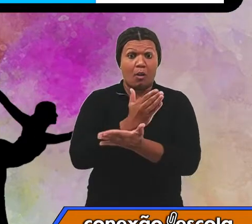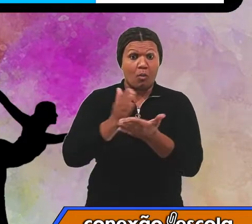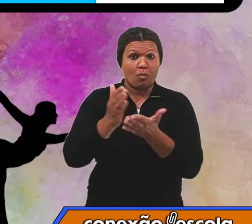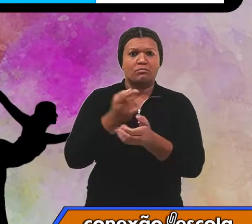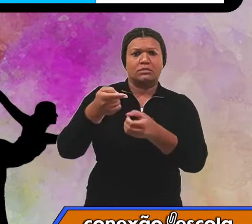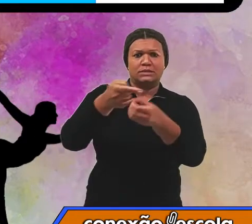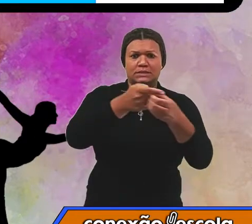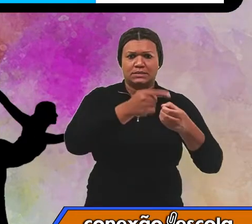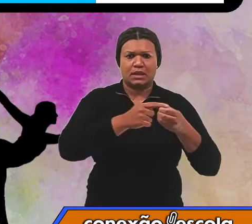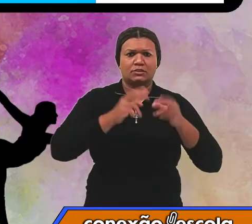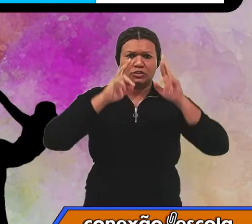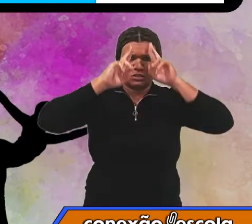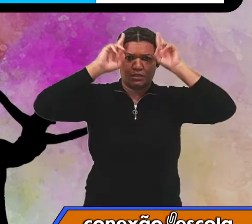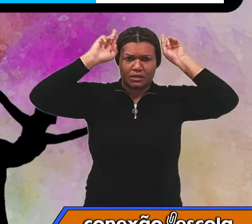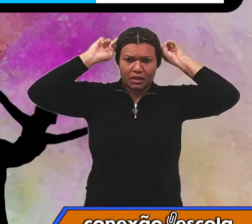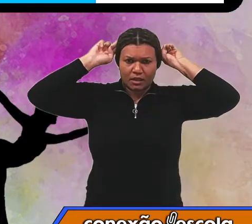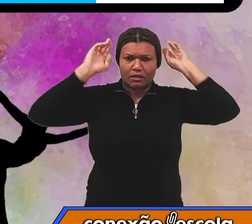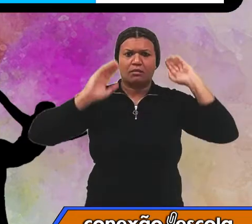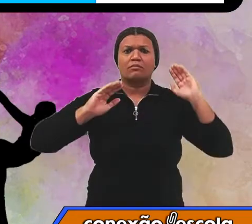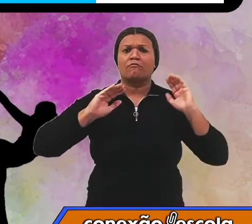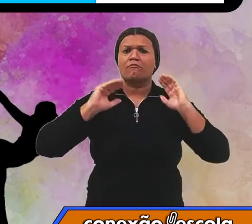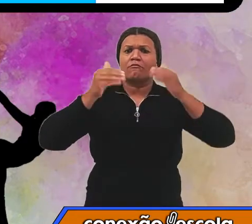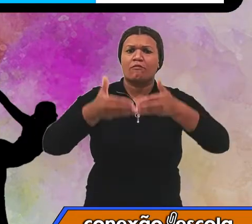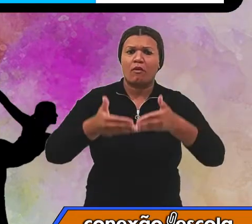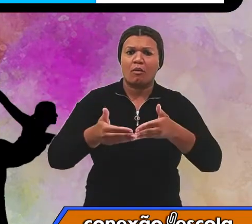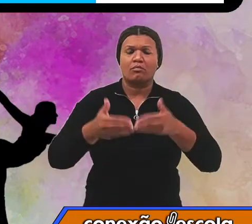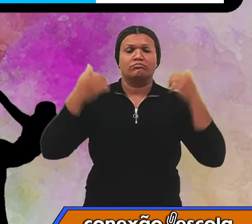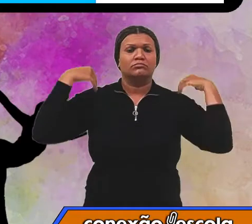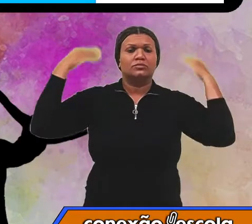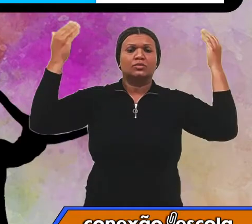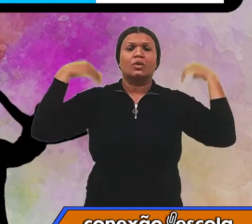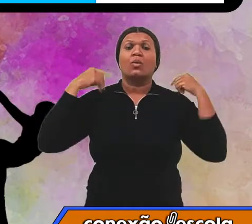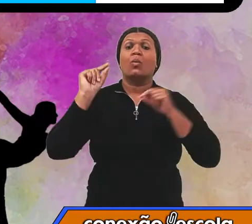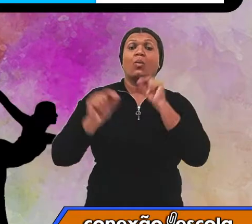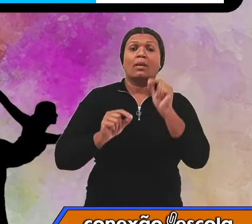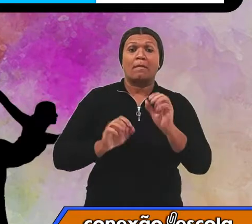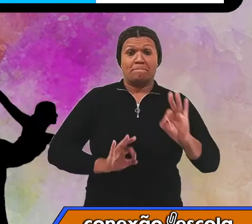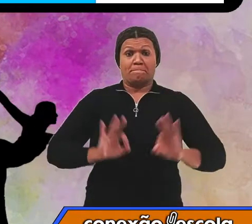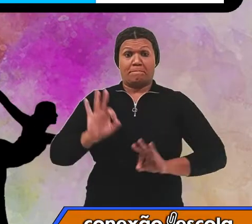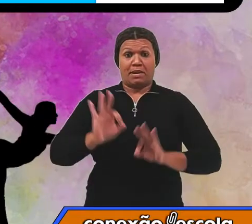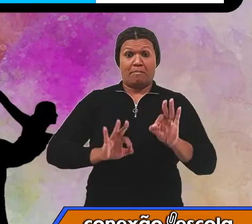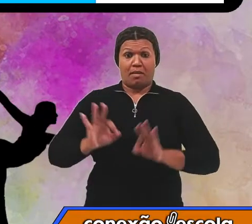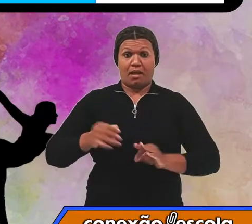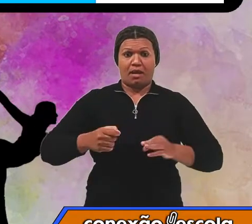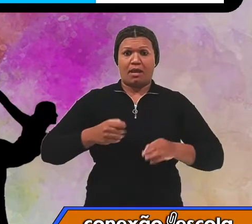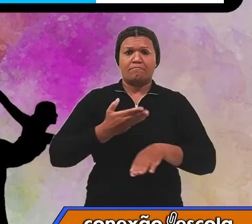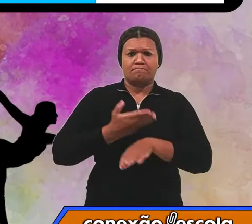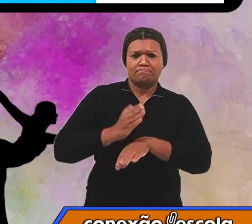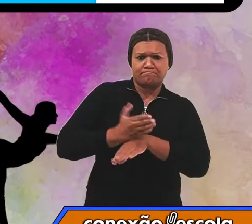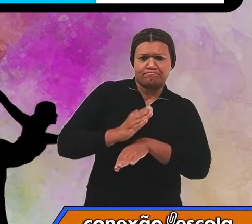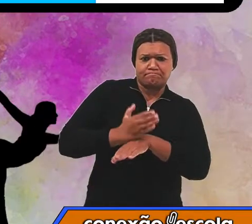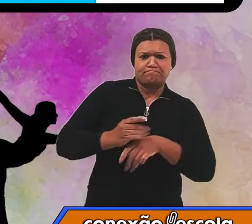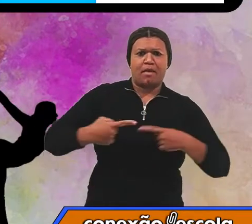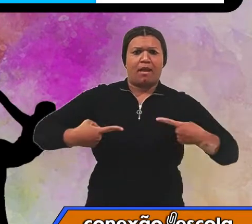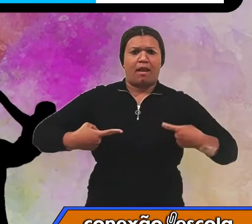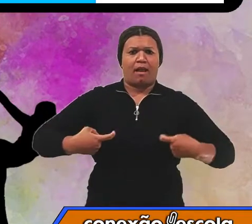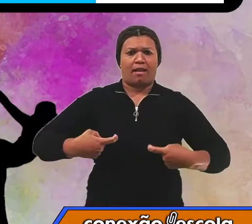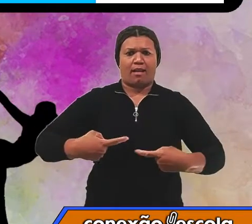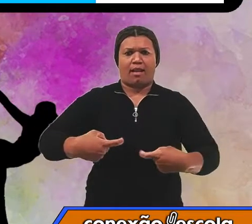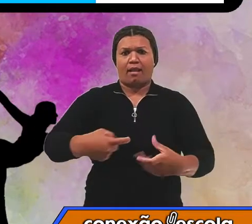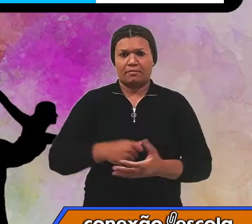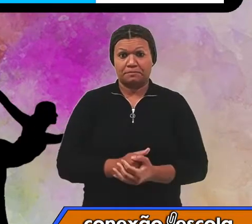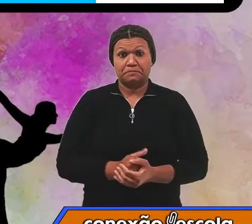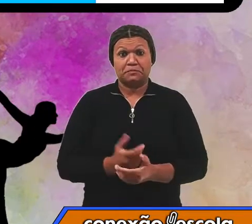priorizaram a ginástica como preparação para a guerra, enquanto outras também pensavam a